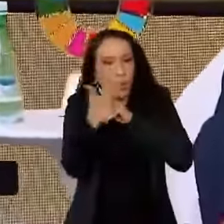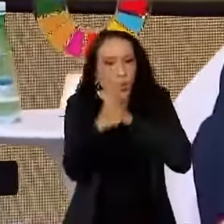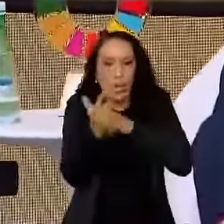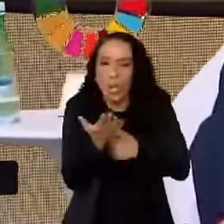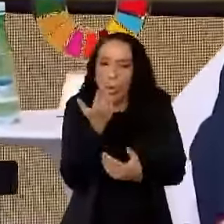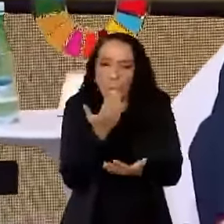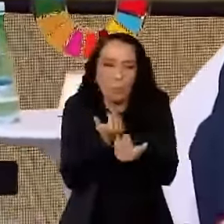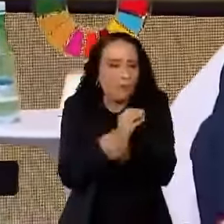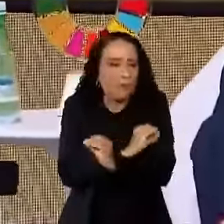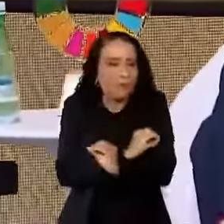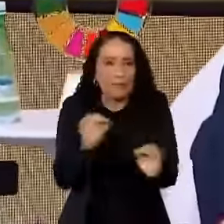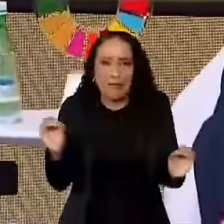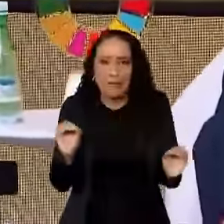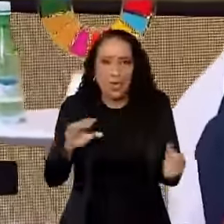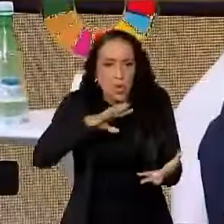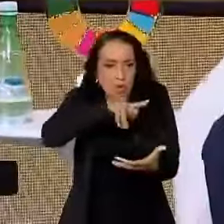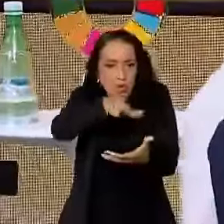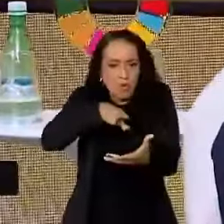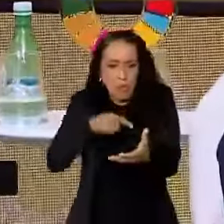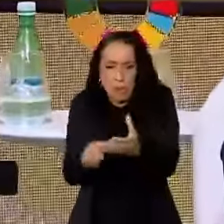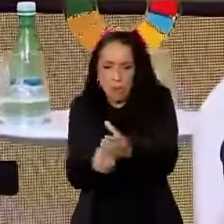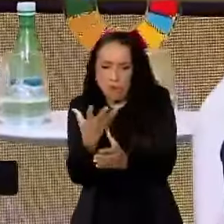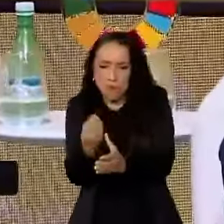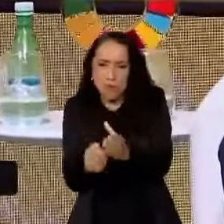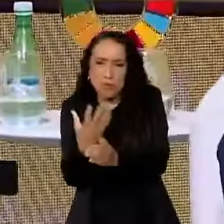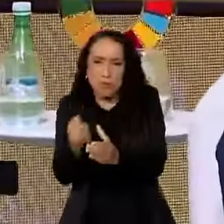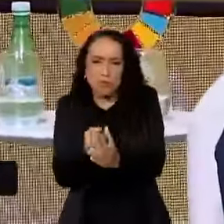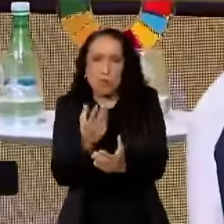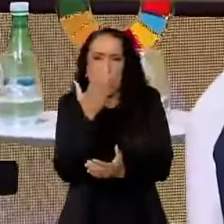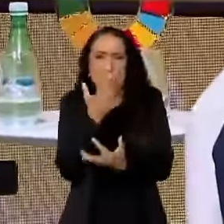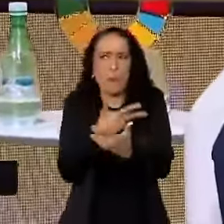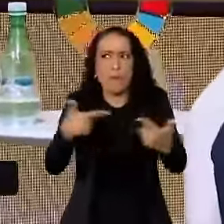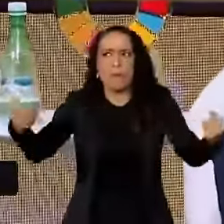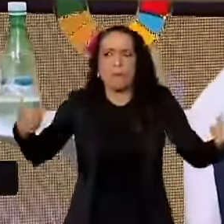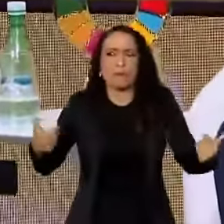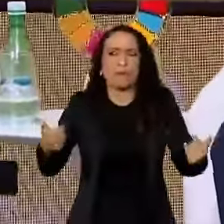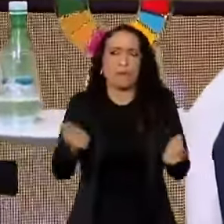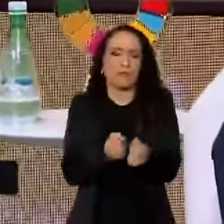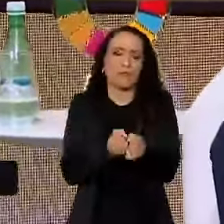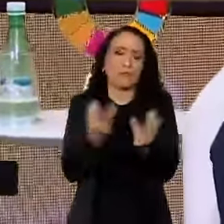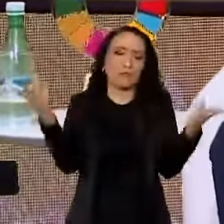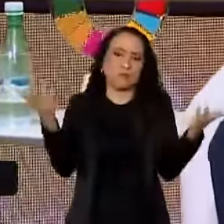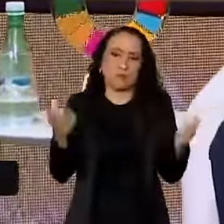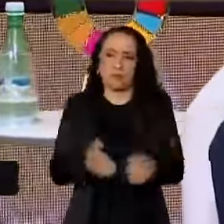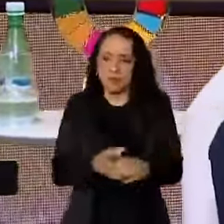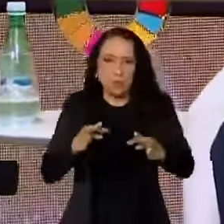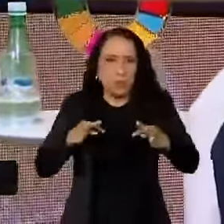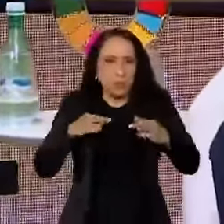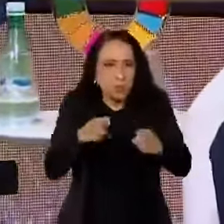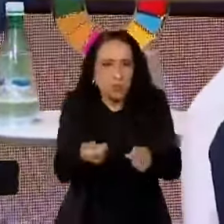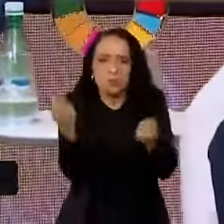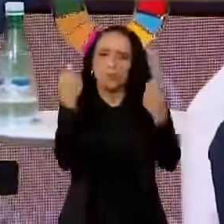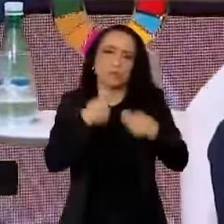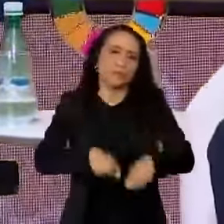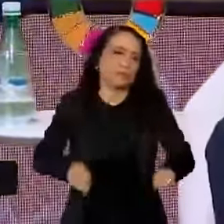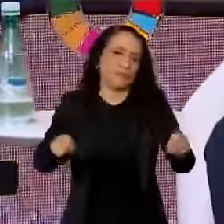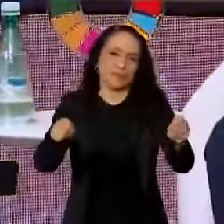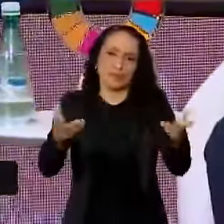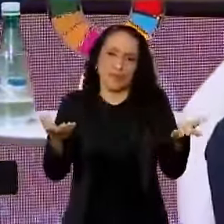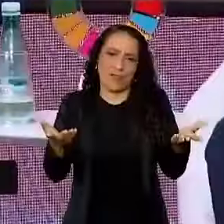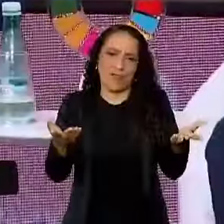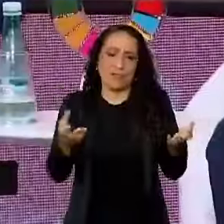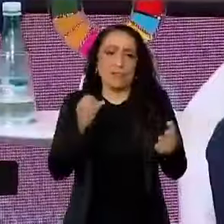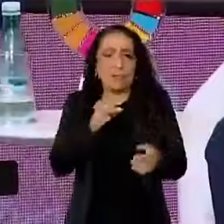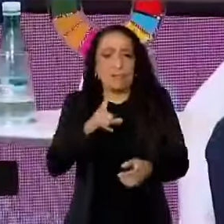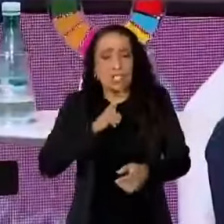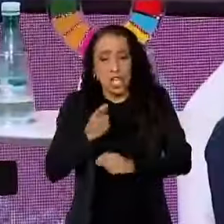num mundo que produz alimento em exagero. Num mundo que produz alimento para todo mundo. Não precisaria, se